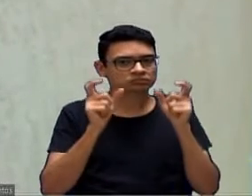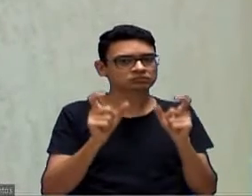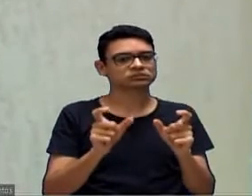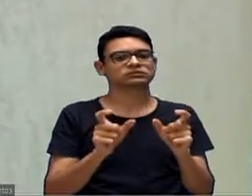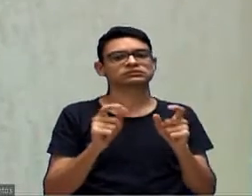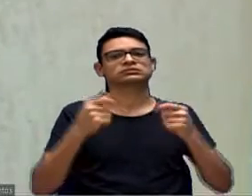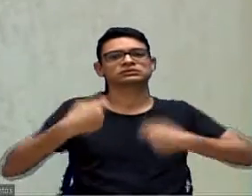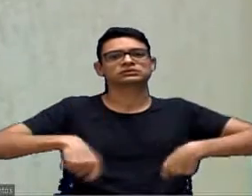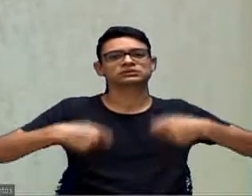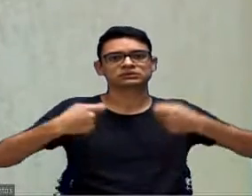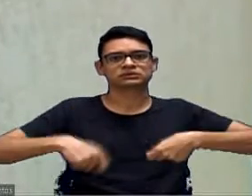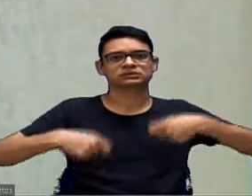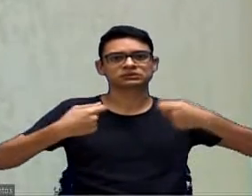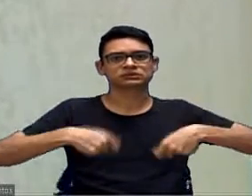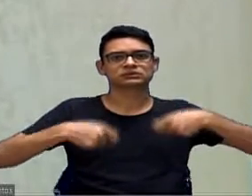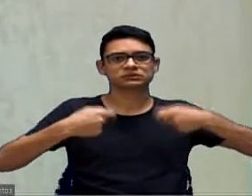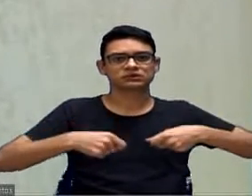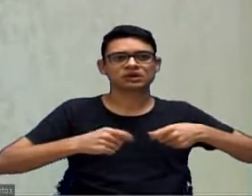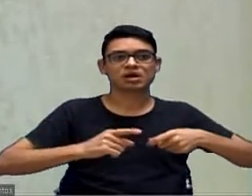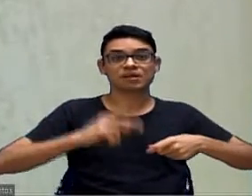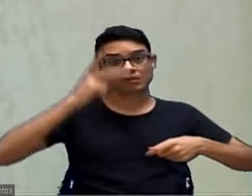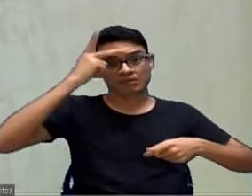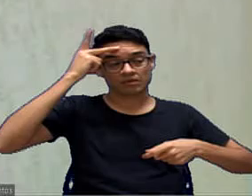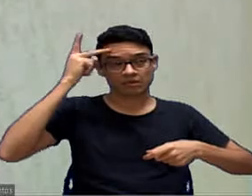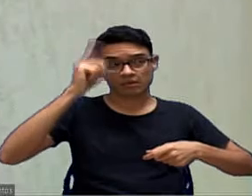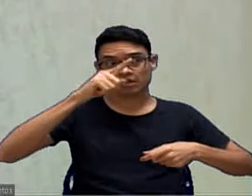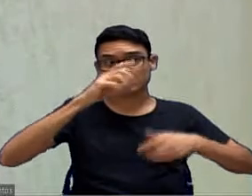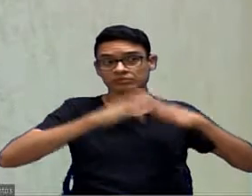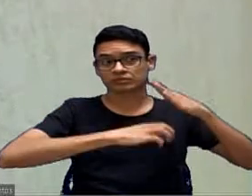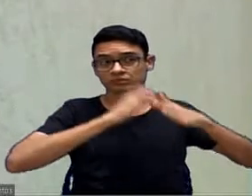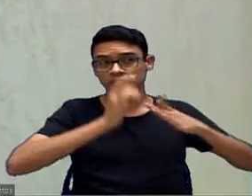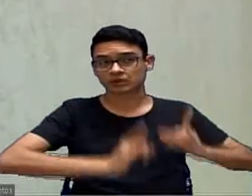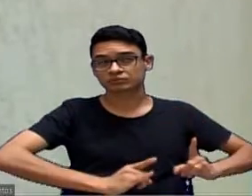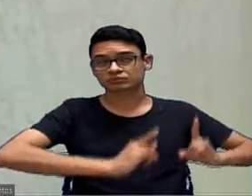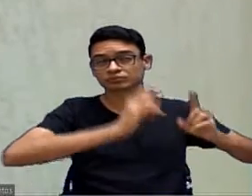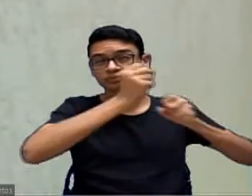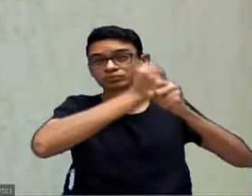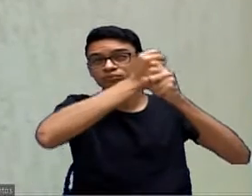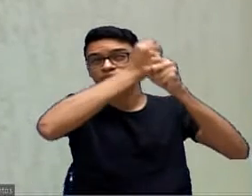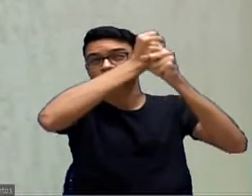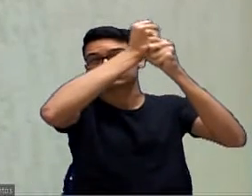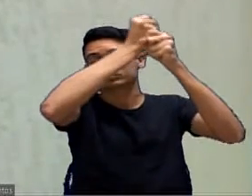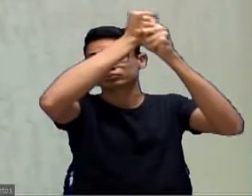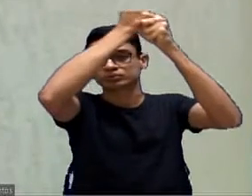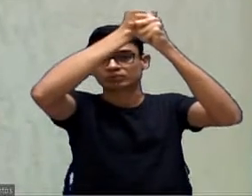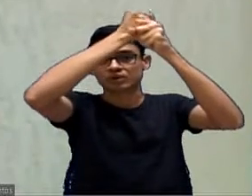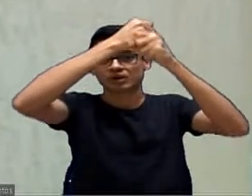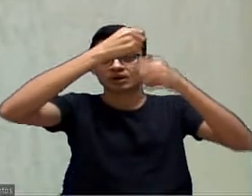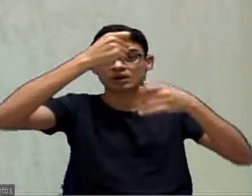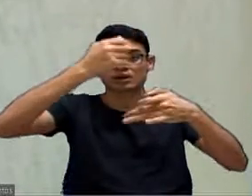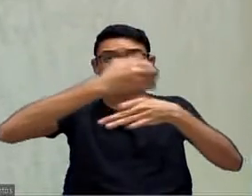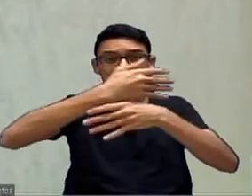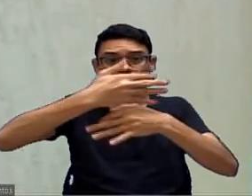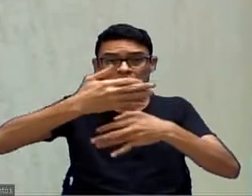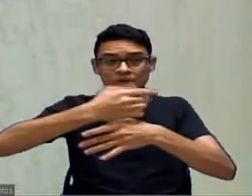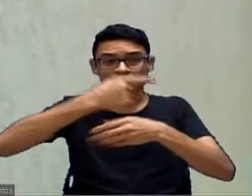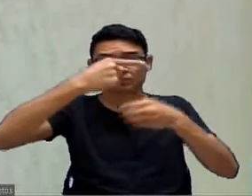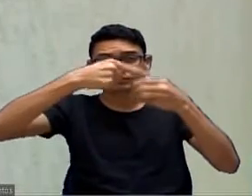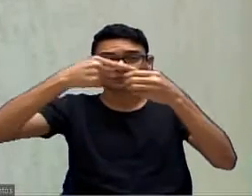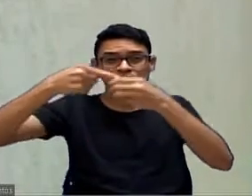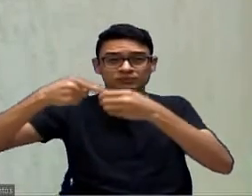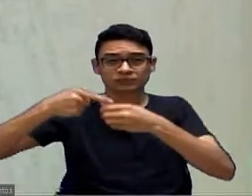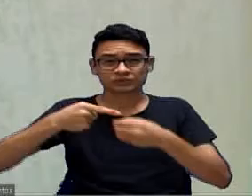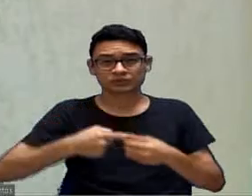fazendo um prédio que é o mais alto do estado, do interior, com quase 40 andares.